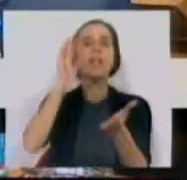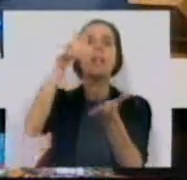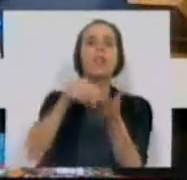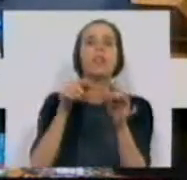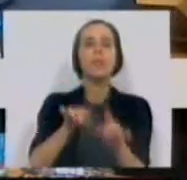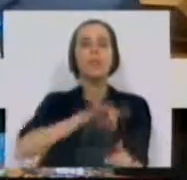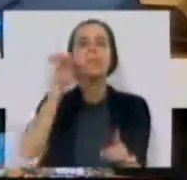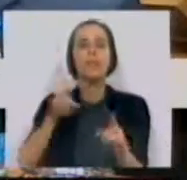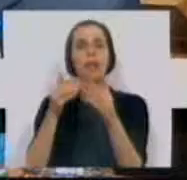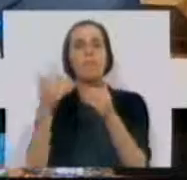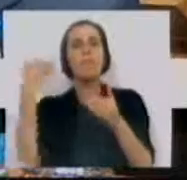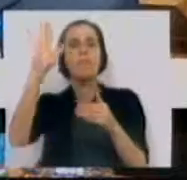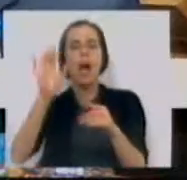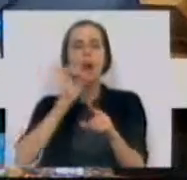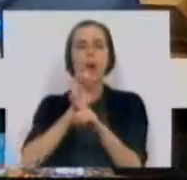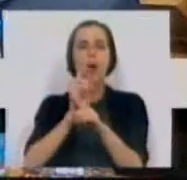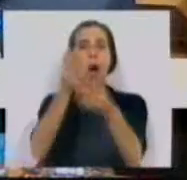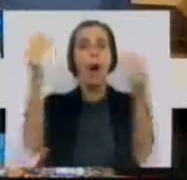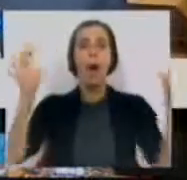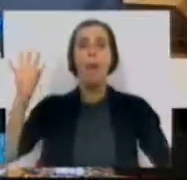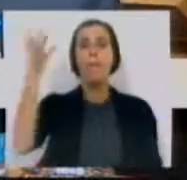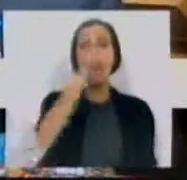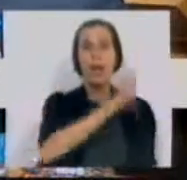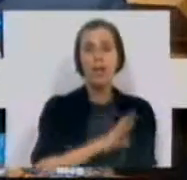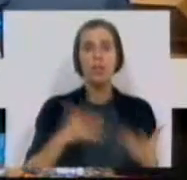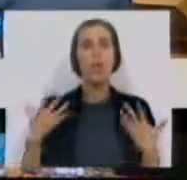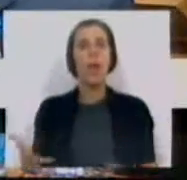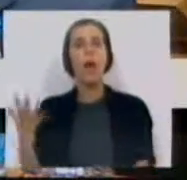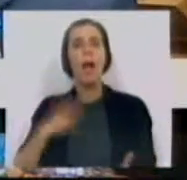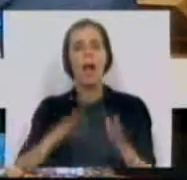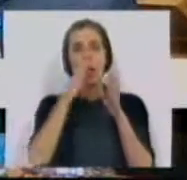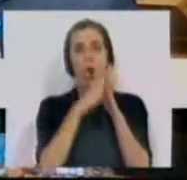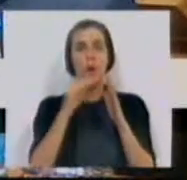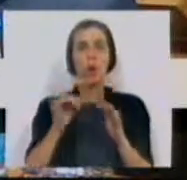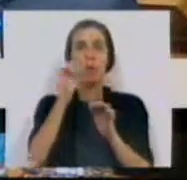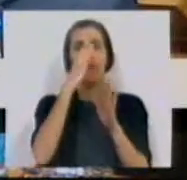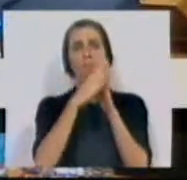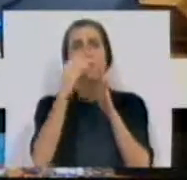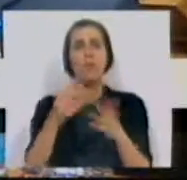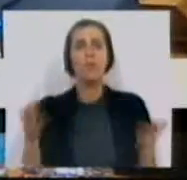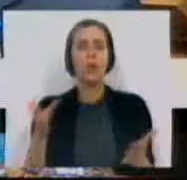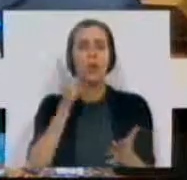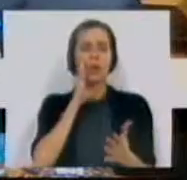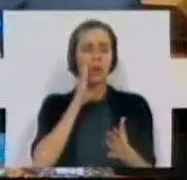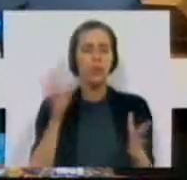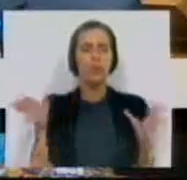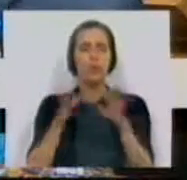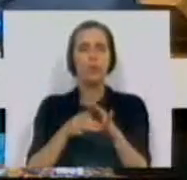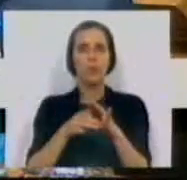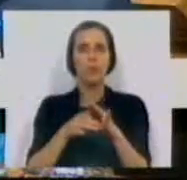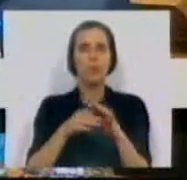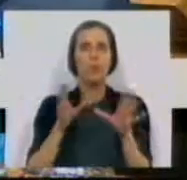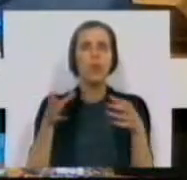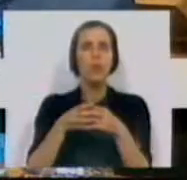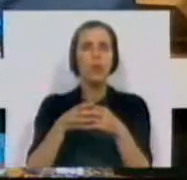são superiores aos de muitos países que agora pretende copiar nos seus modelos. Como se viu, aliás, pelo TIMES,